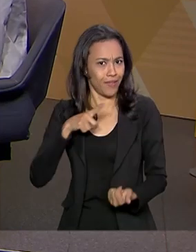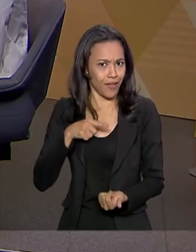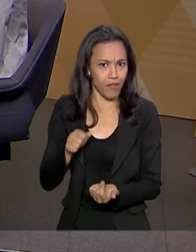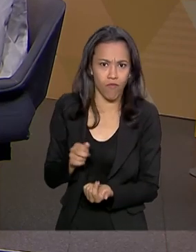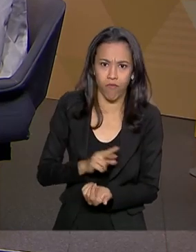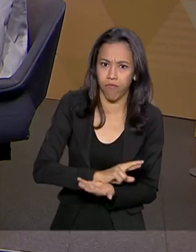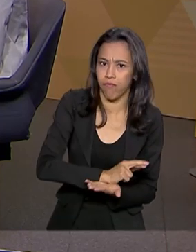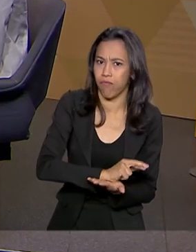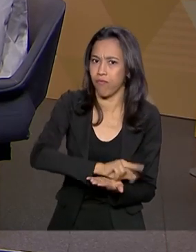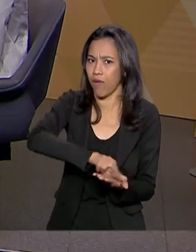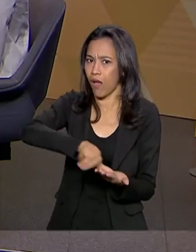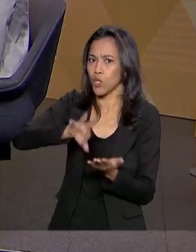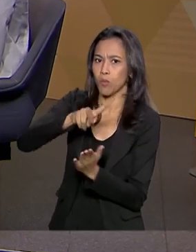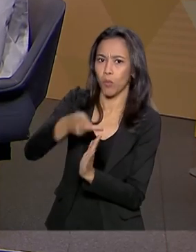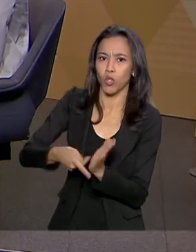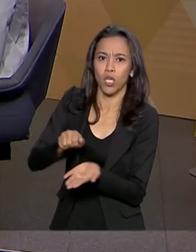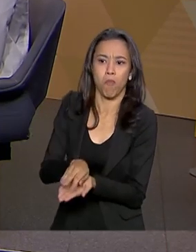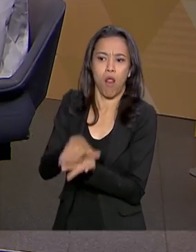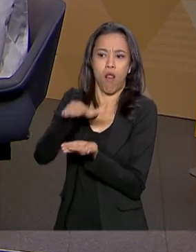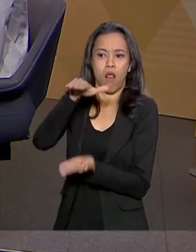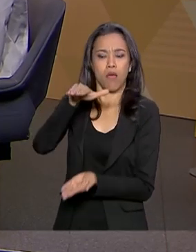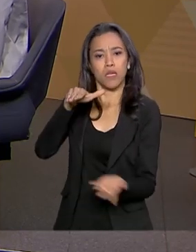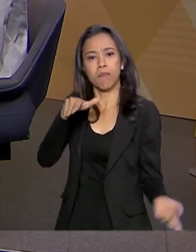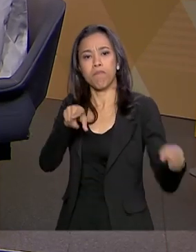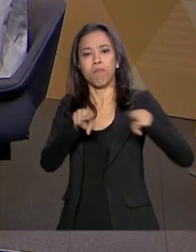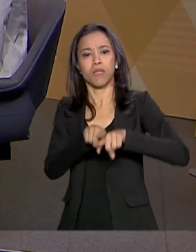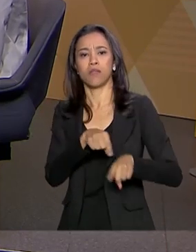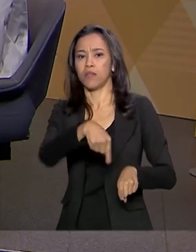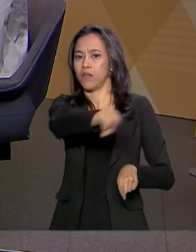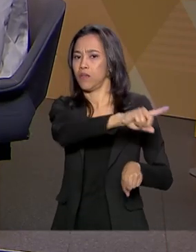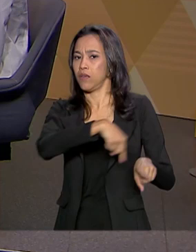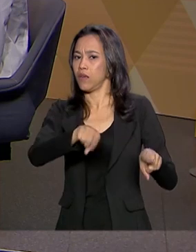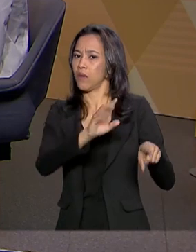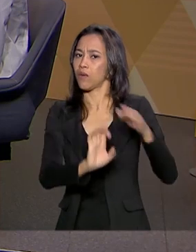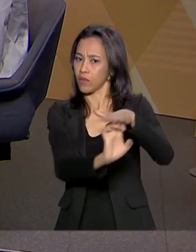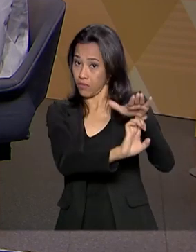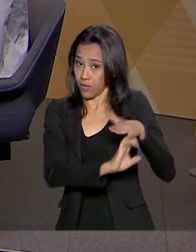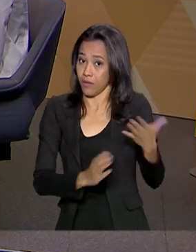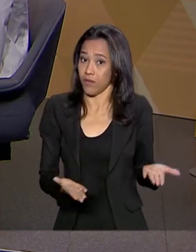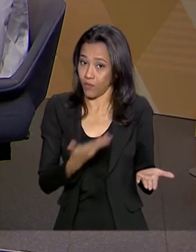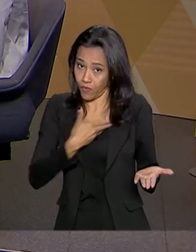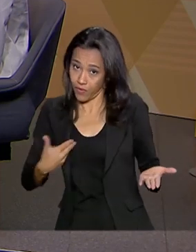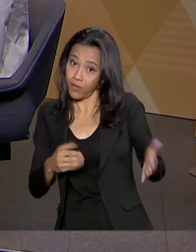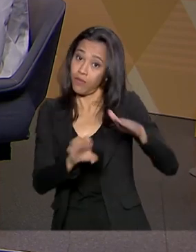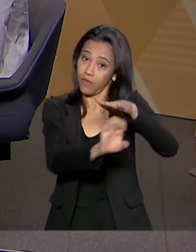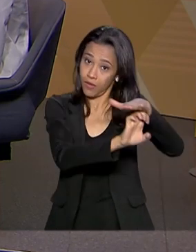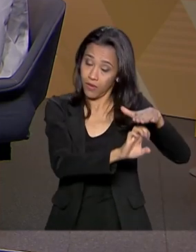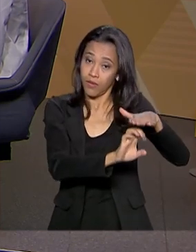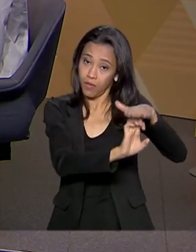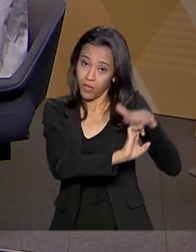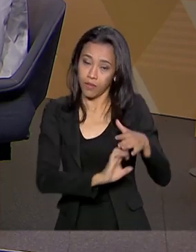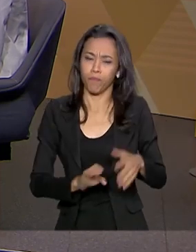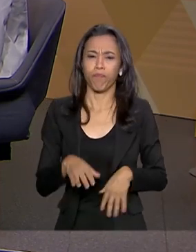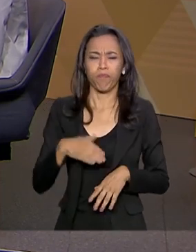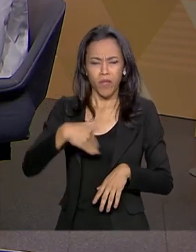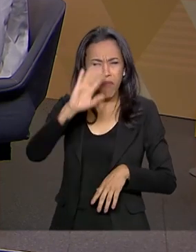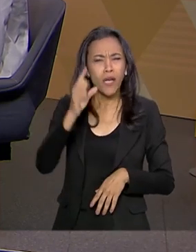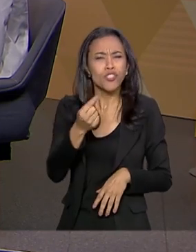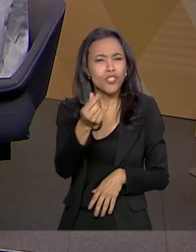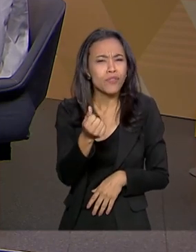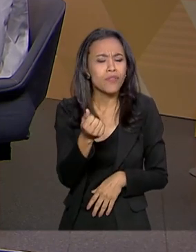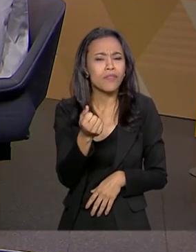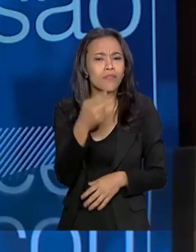de investimentos a serem feitos em parceria entre o governo e a iniciativa privada. Mais investimentos do Brasil ou do exterior nesses